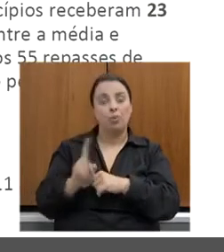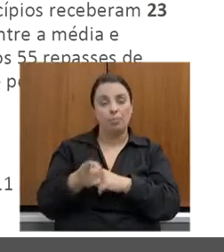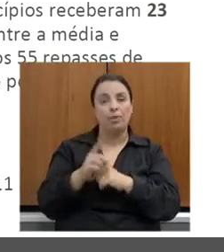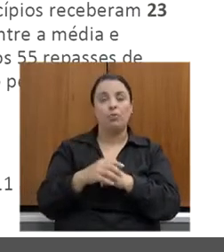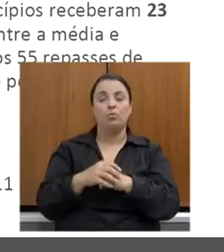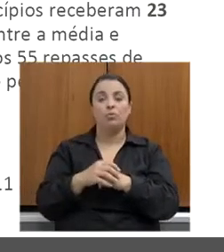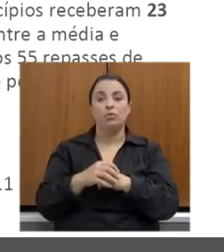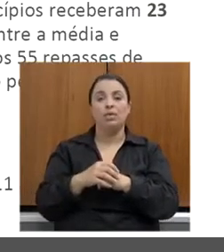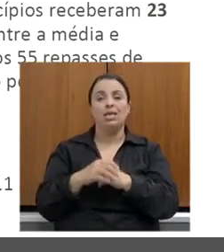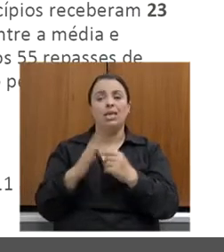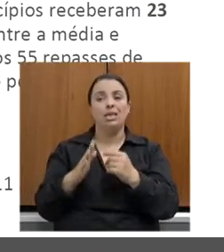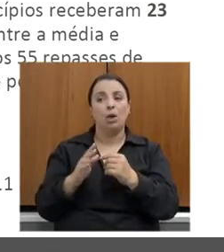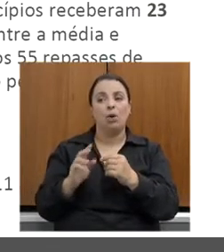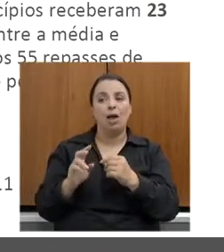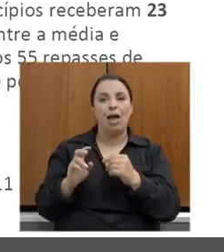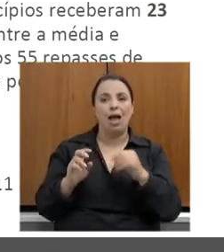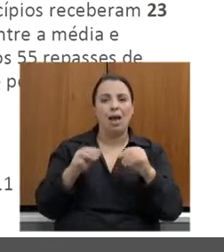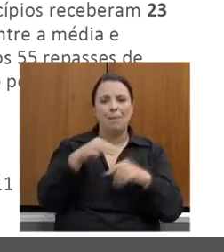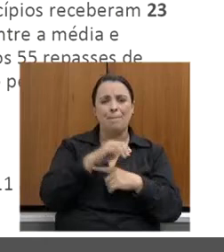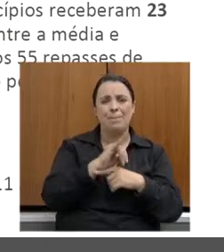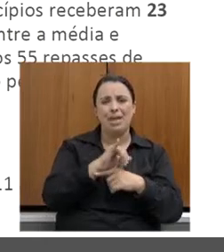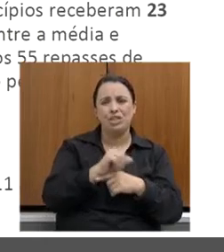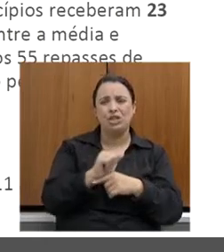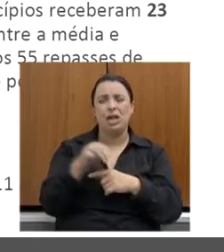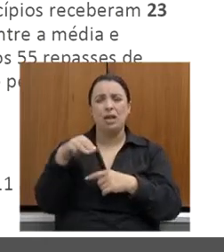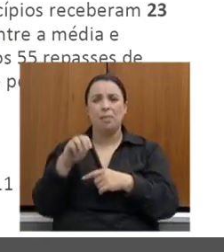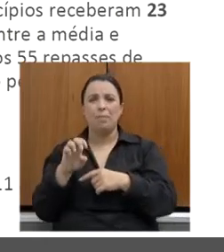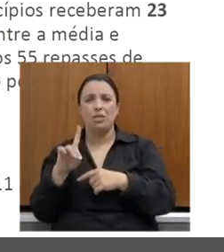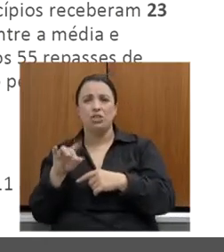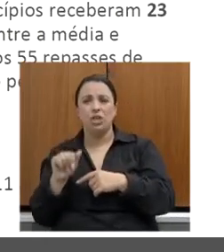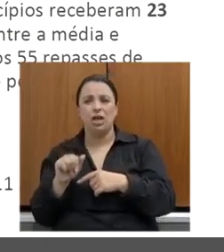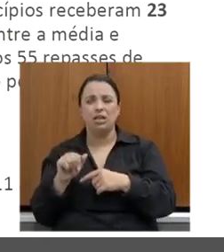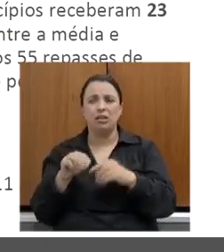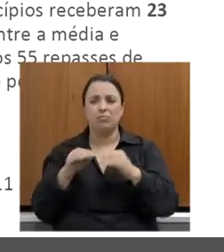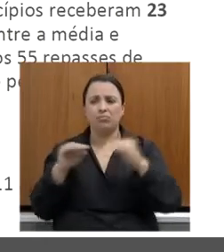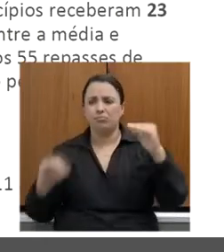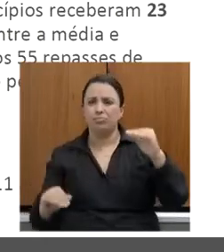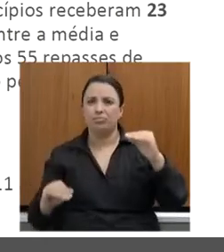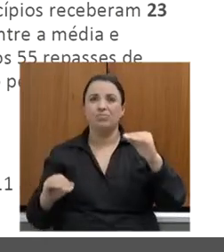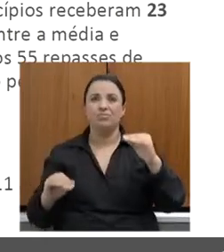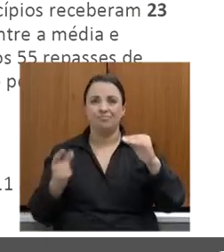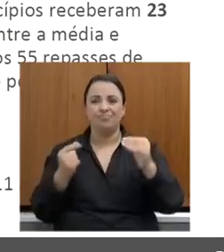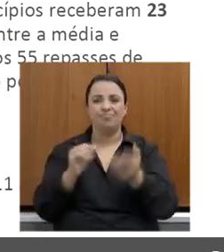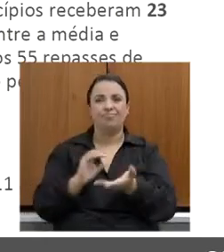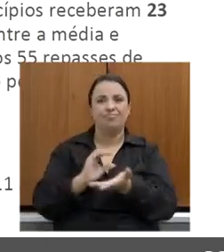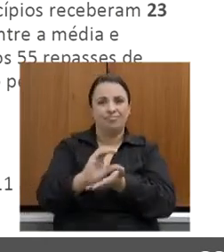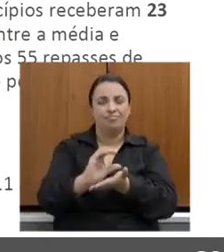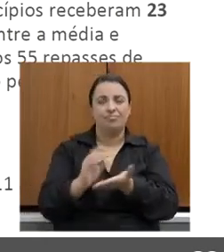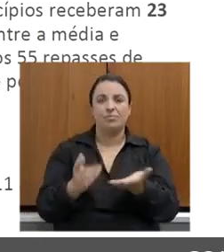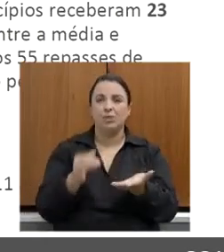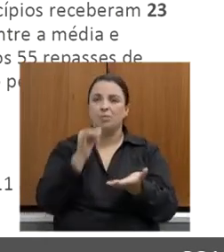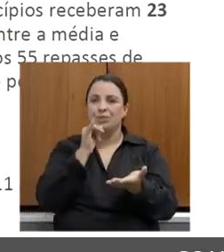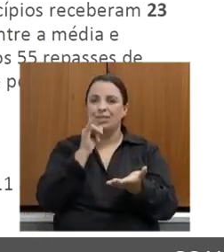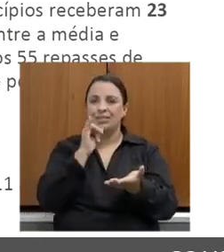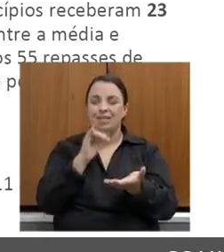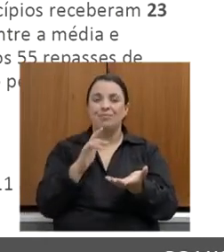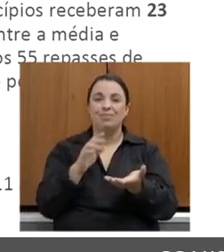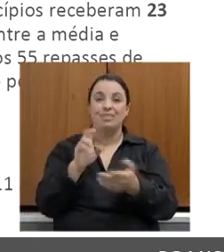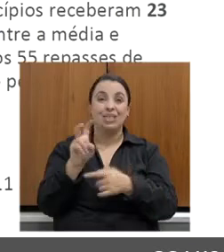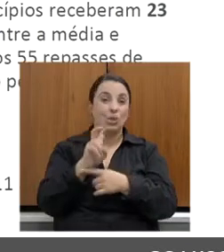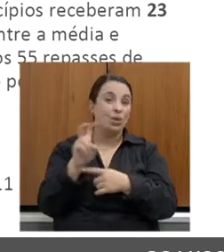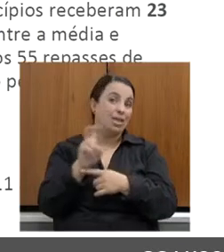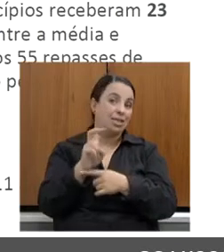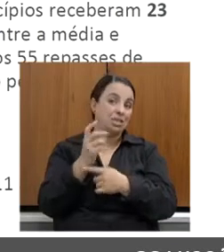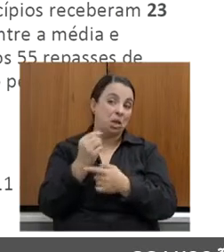distância entre a média e a mediana revela uma desigualdade no repasso de recursos. Por exemplo, ao menos 55 repassos